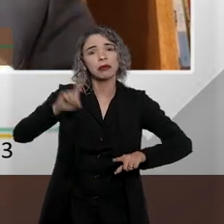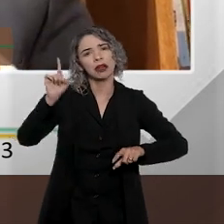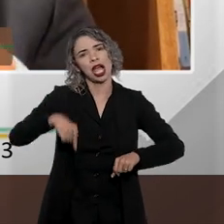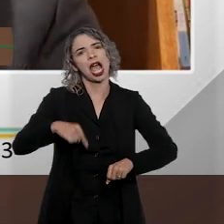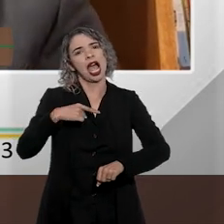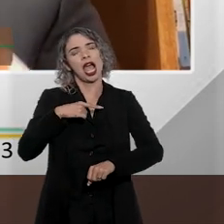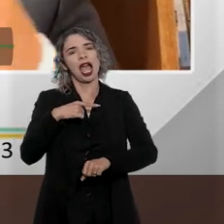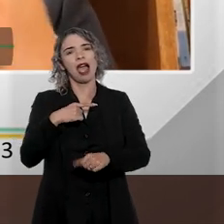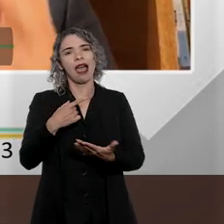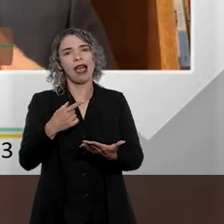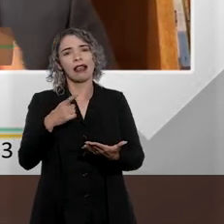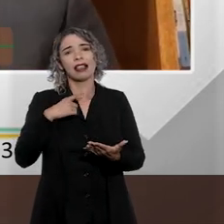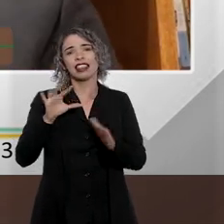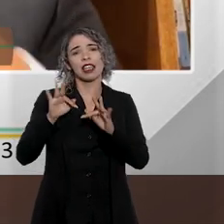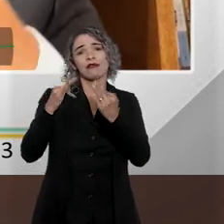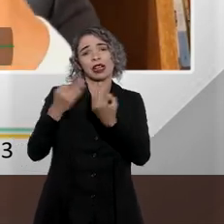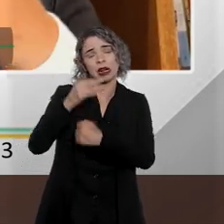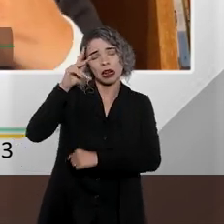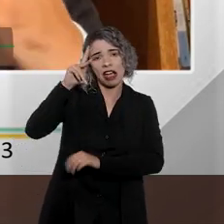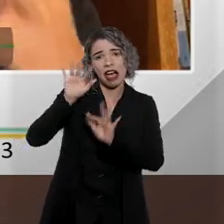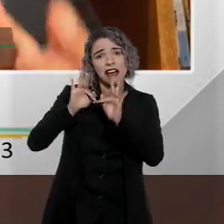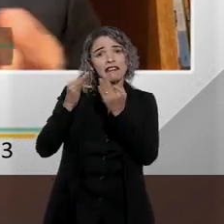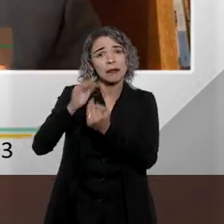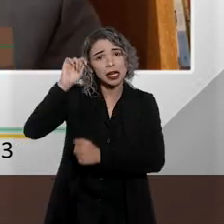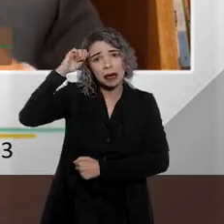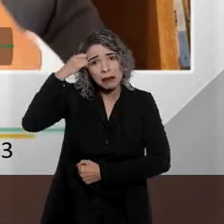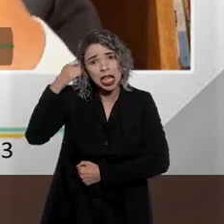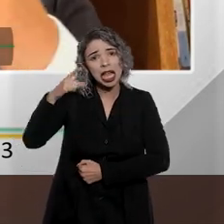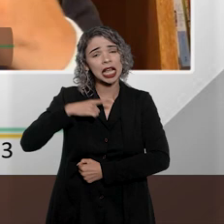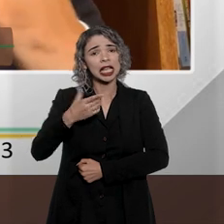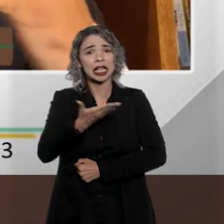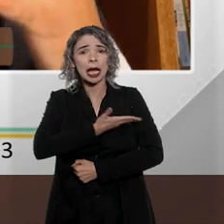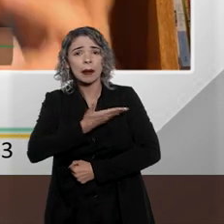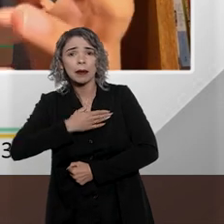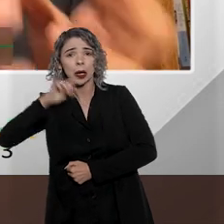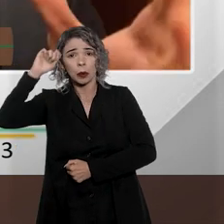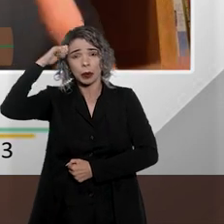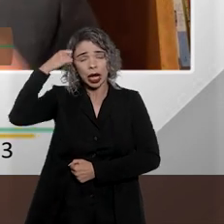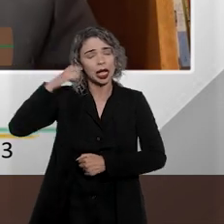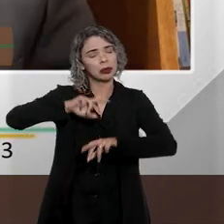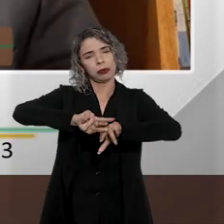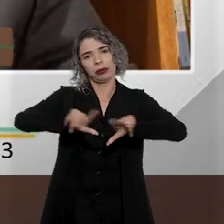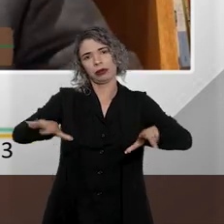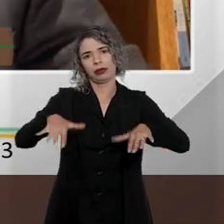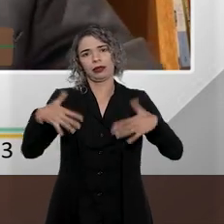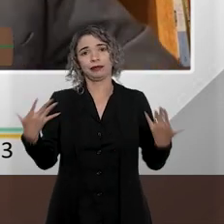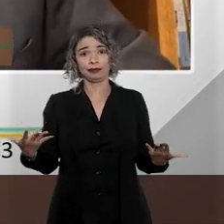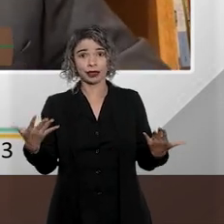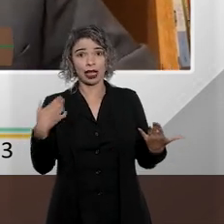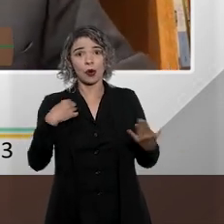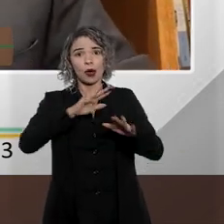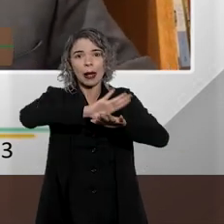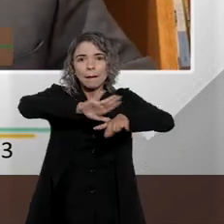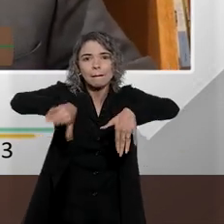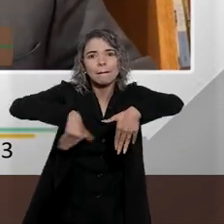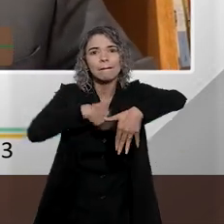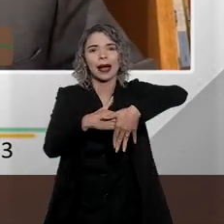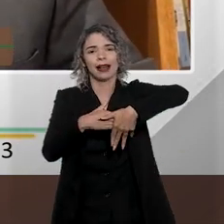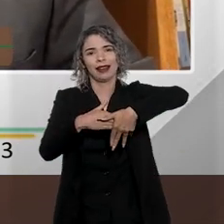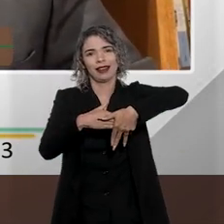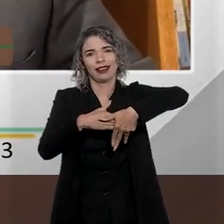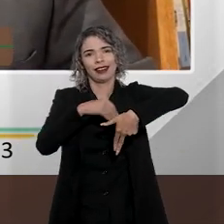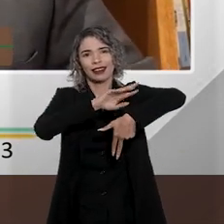ou melhor, eu tenho um parente negro, eu tenho amigos negros, eu tenho, enfim. Então o racismo